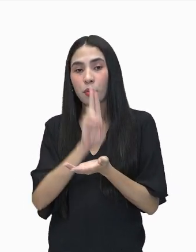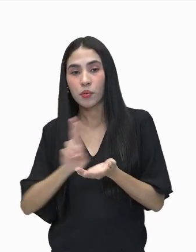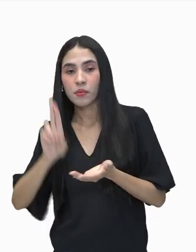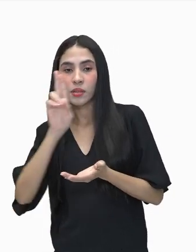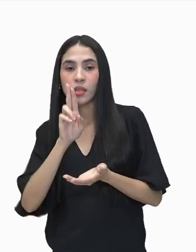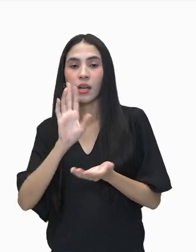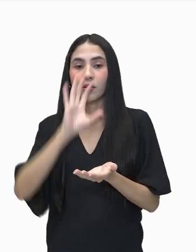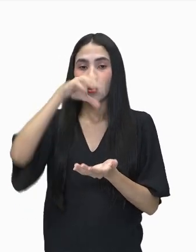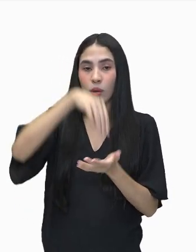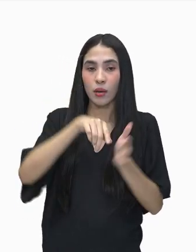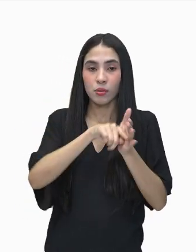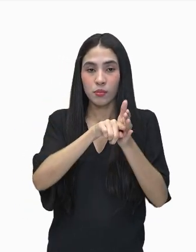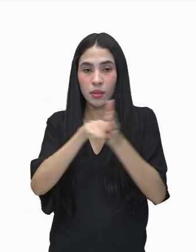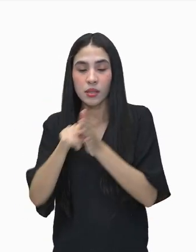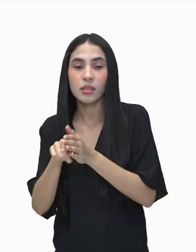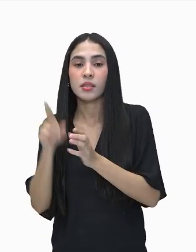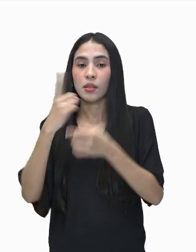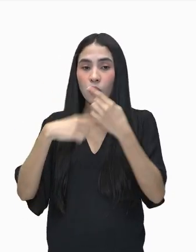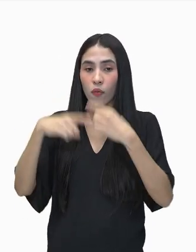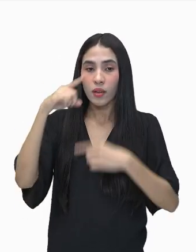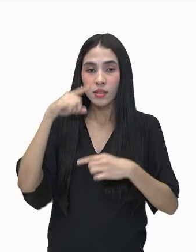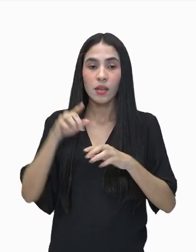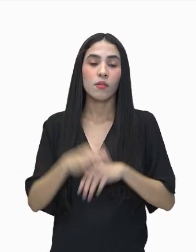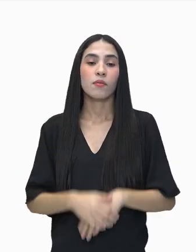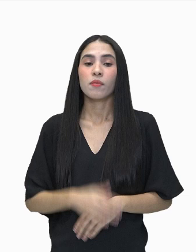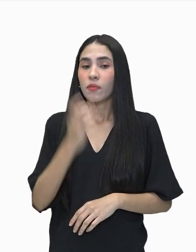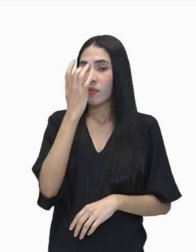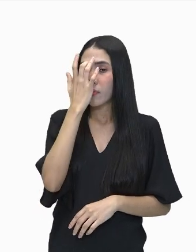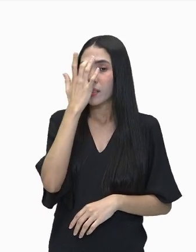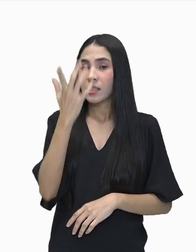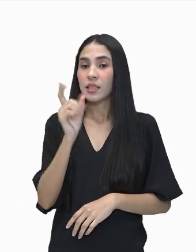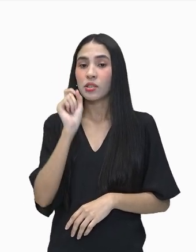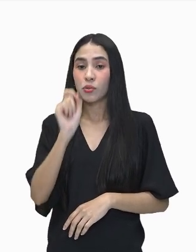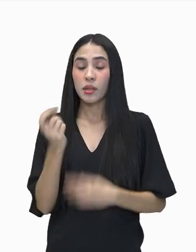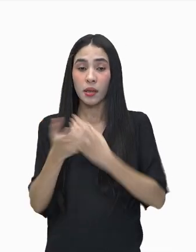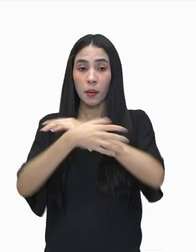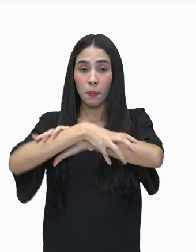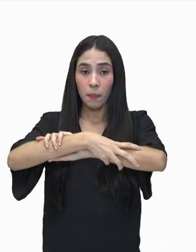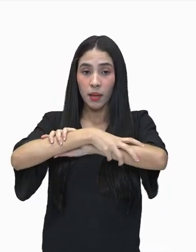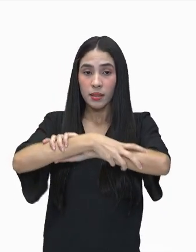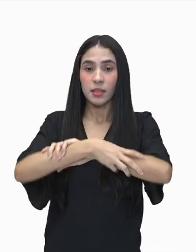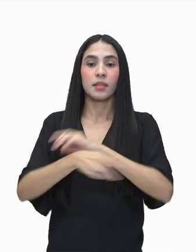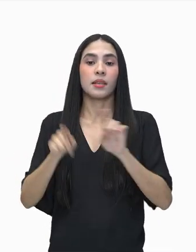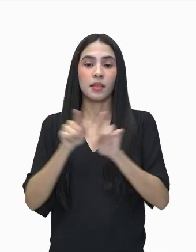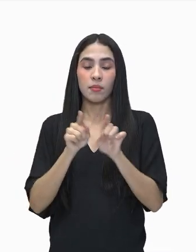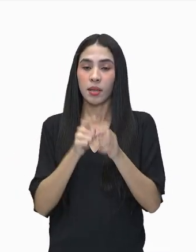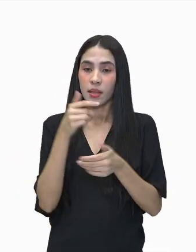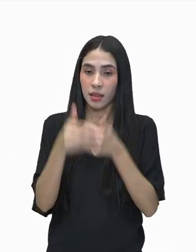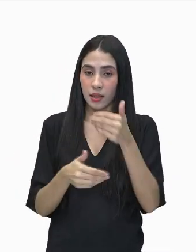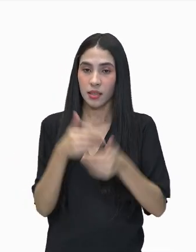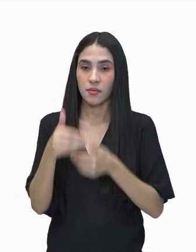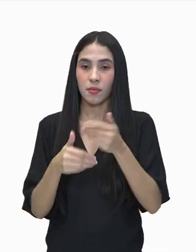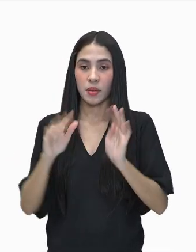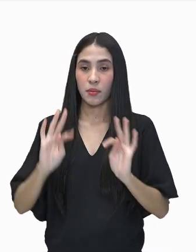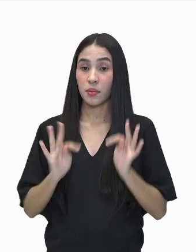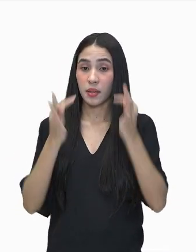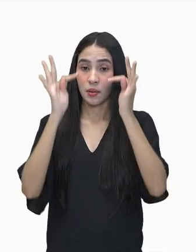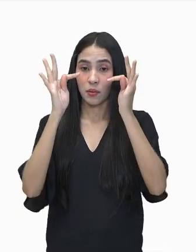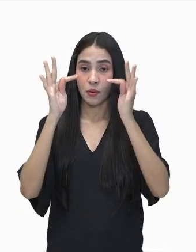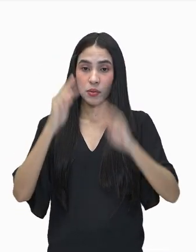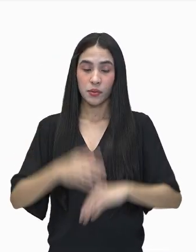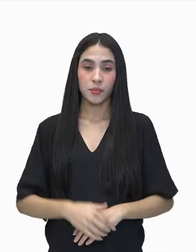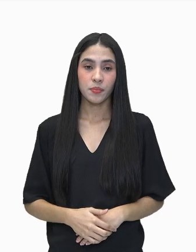centros de pesquisa e inovação, para que isso facilite parcerias para o desenvolvimento tecnológico.